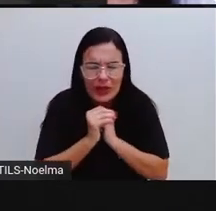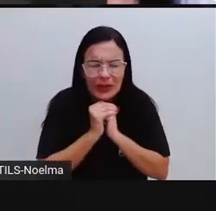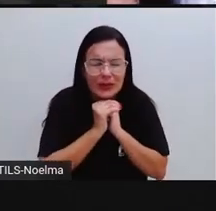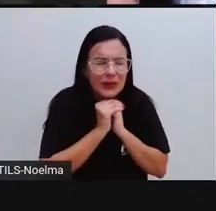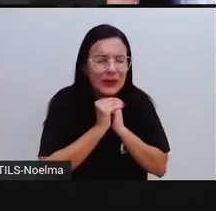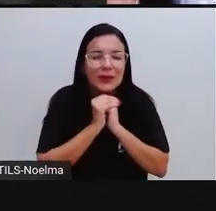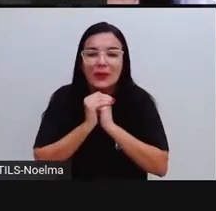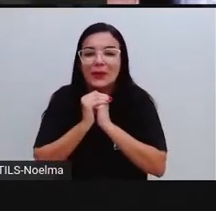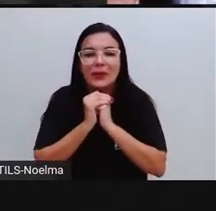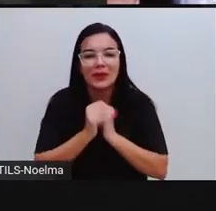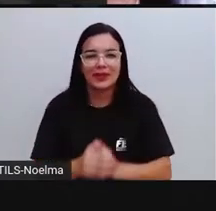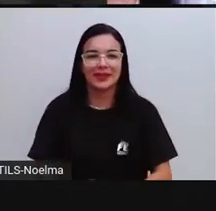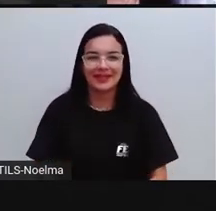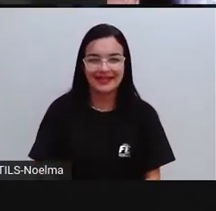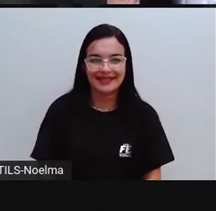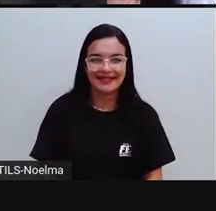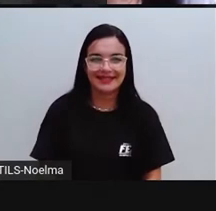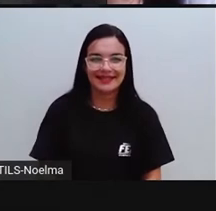rezar.